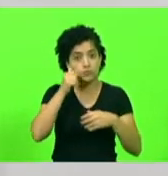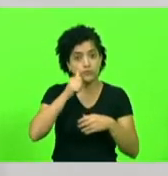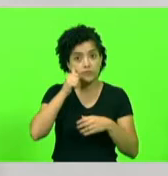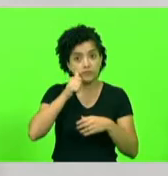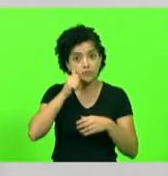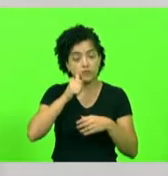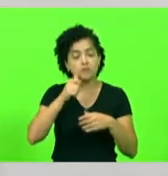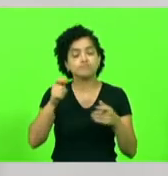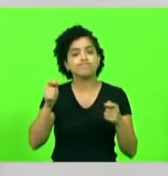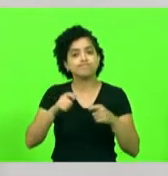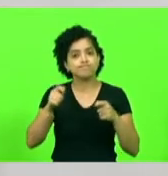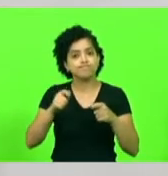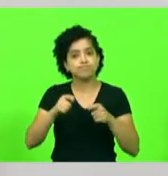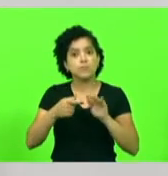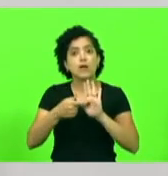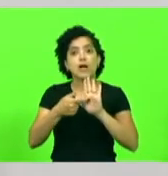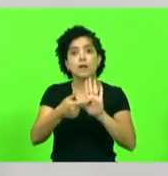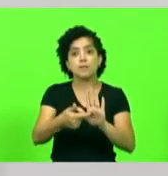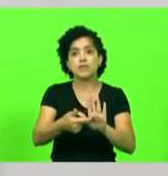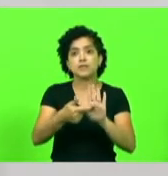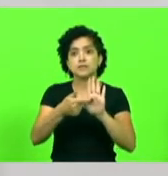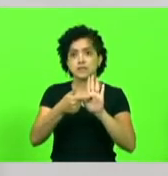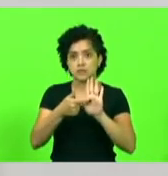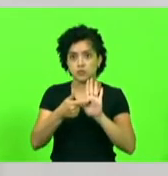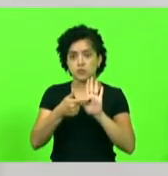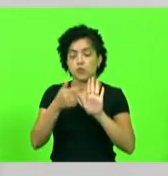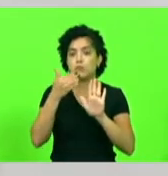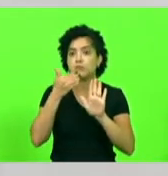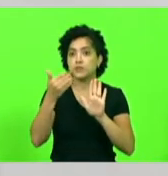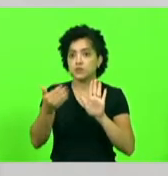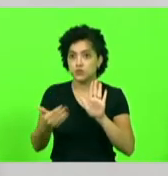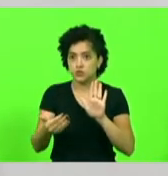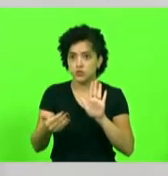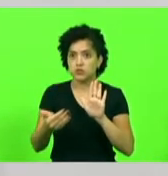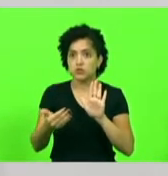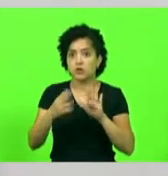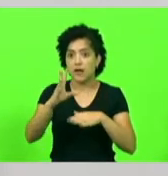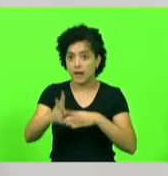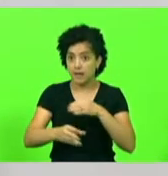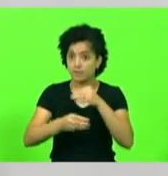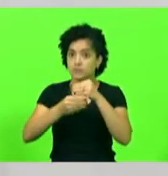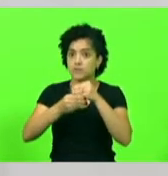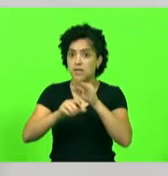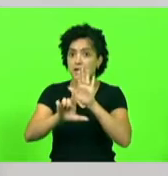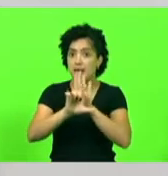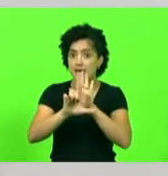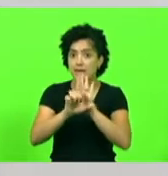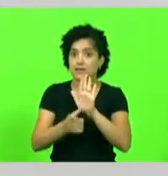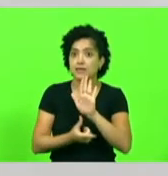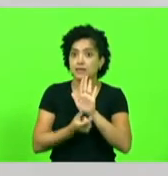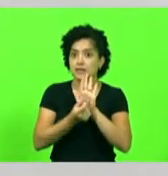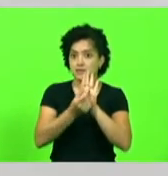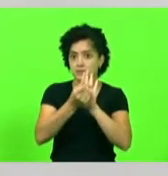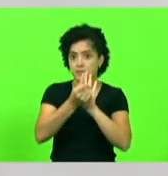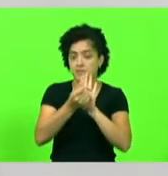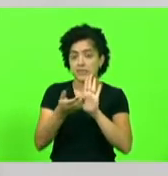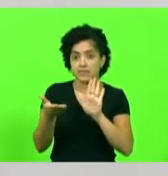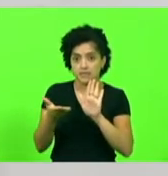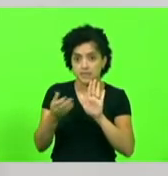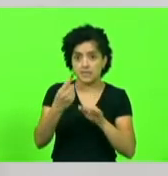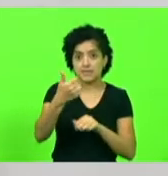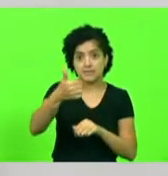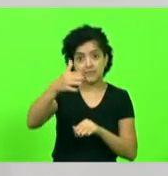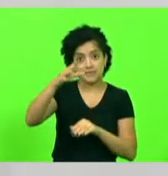conseguimos apresentar a nosso pedido uma emenda à lei orçamentária deste ano de 10